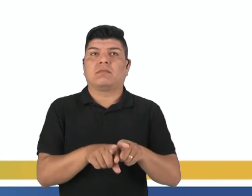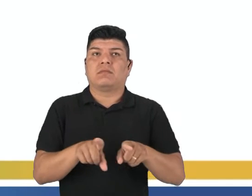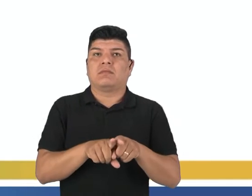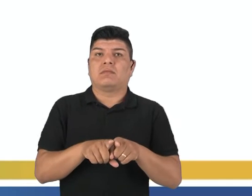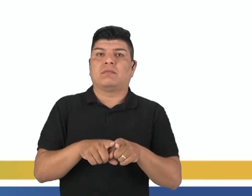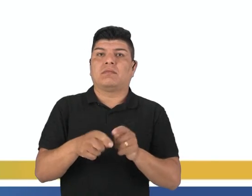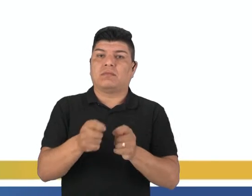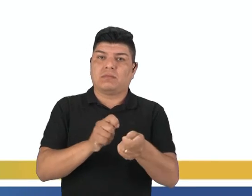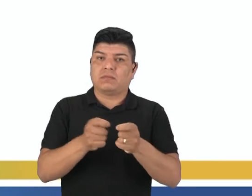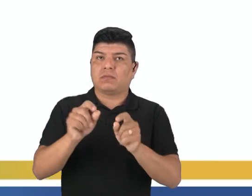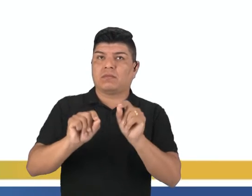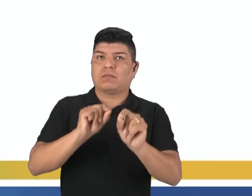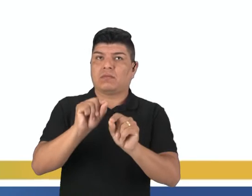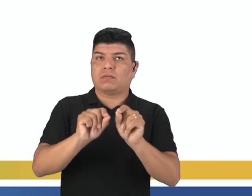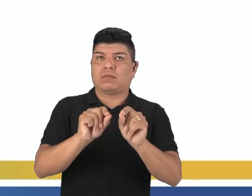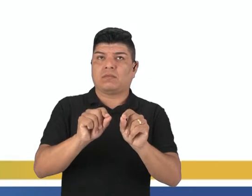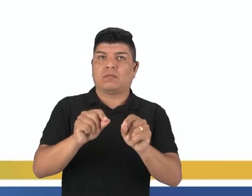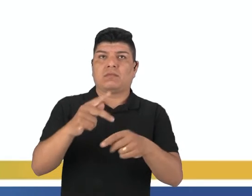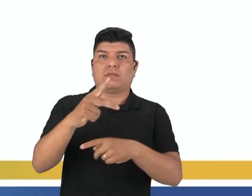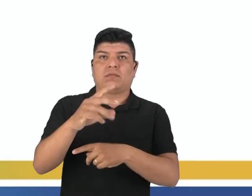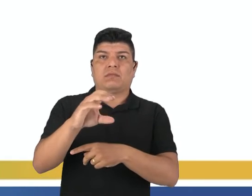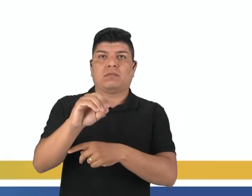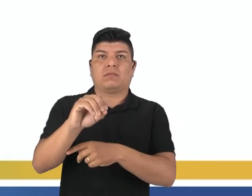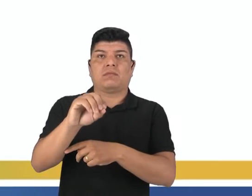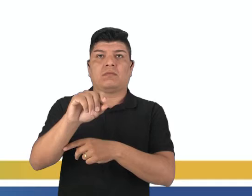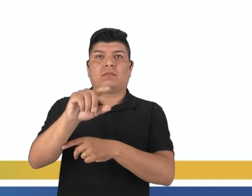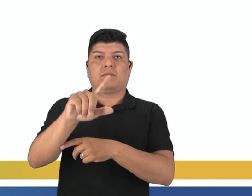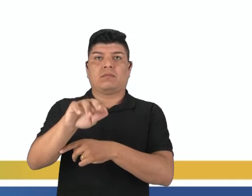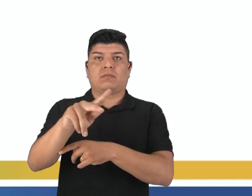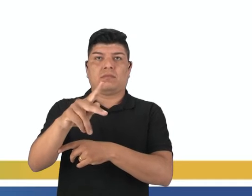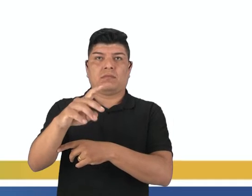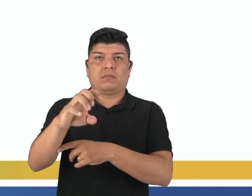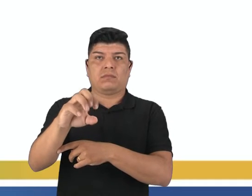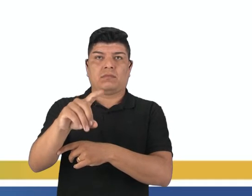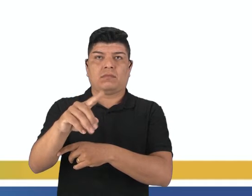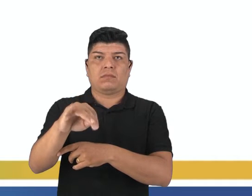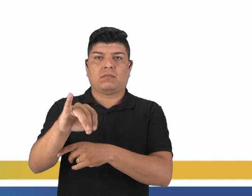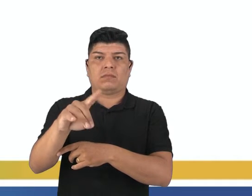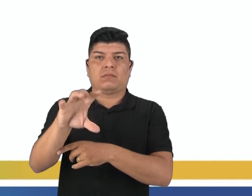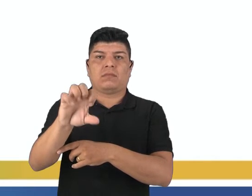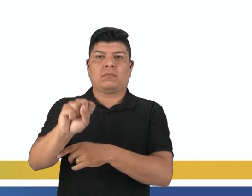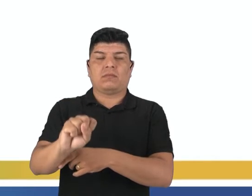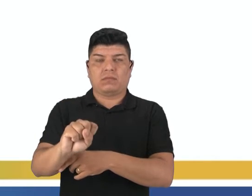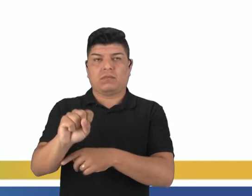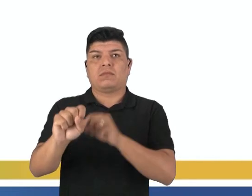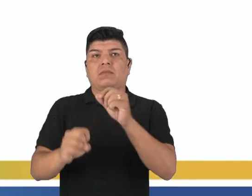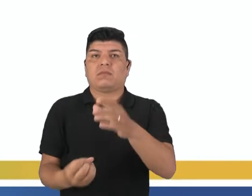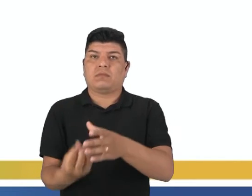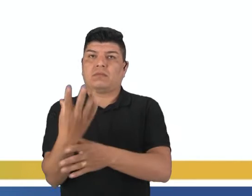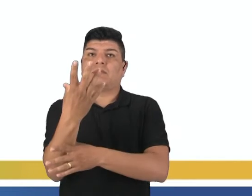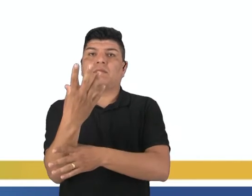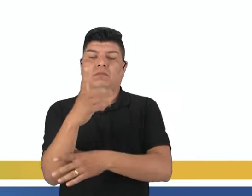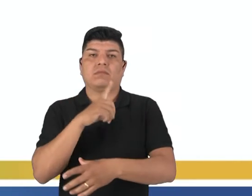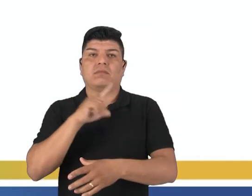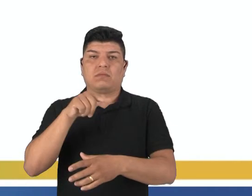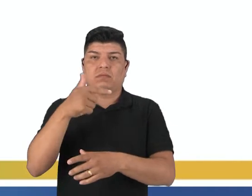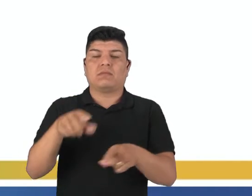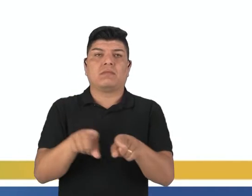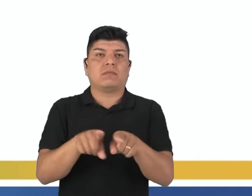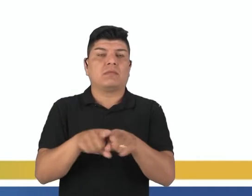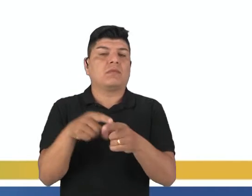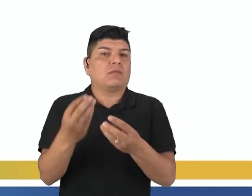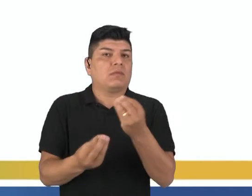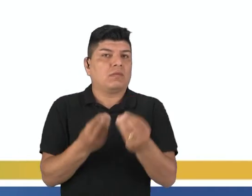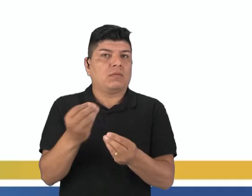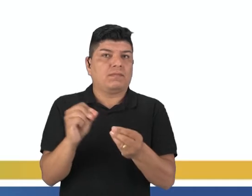coordena a produção desses polipeptídeos, ou seja, ele faz a síntese do RNA e produz proteína. Como